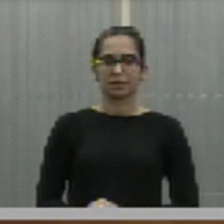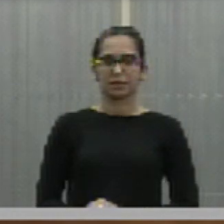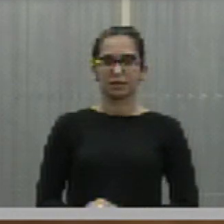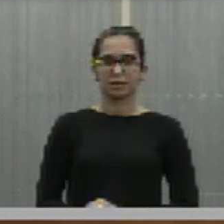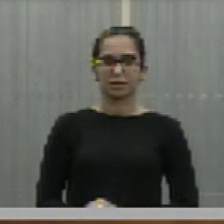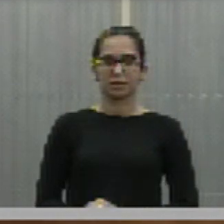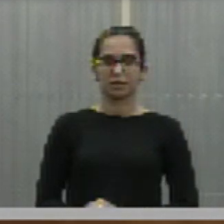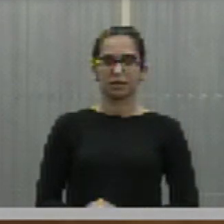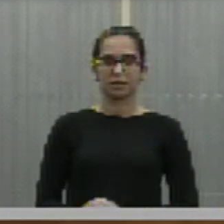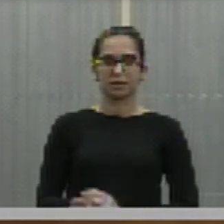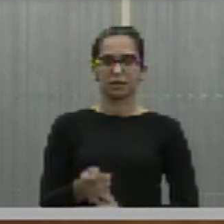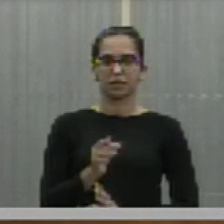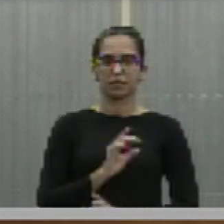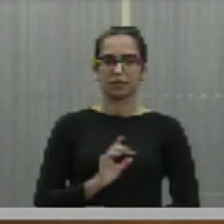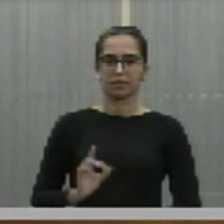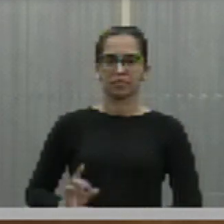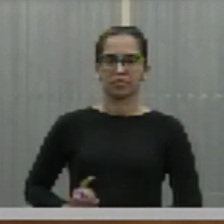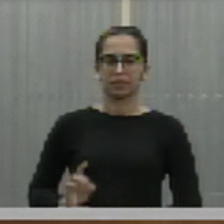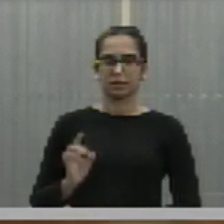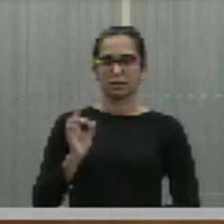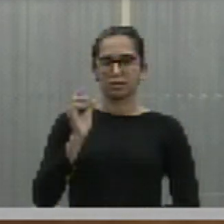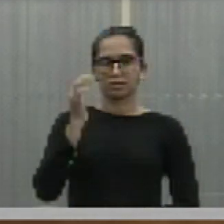Deputado Franzé Silva. Sim.